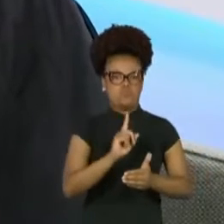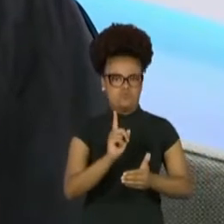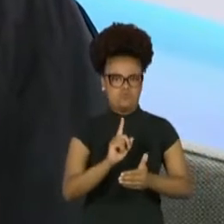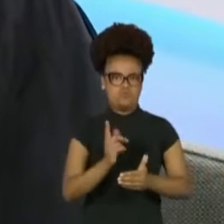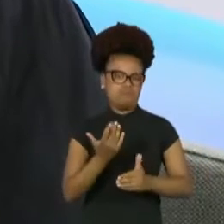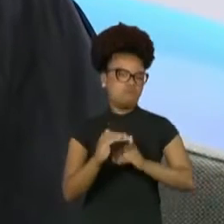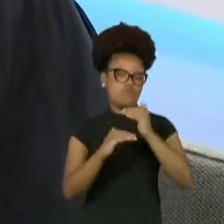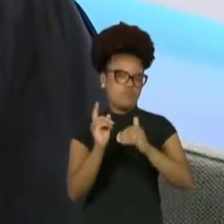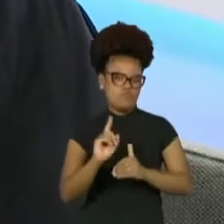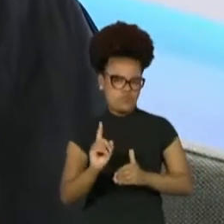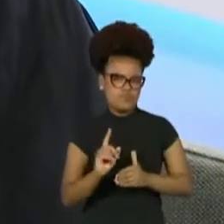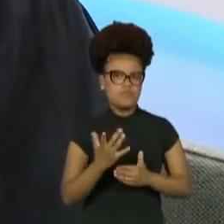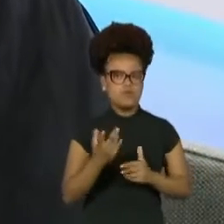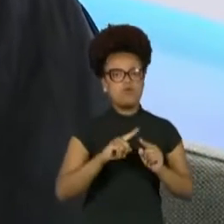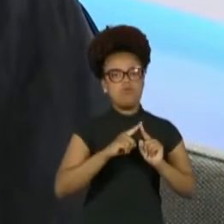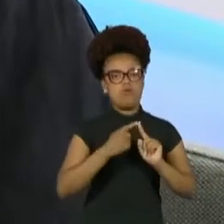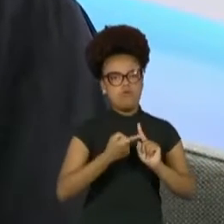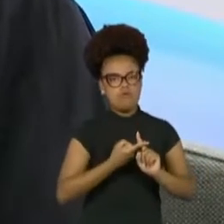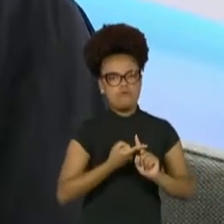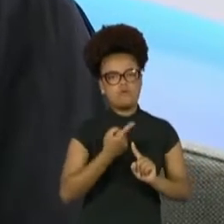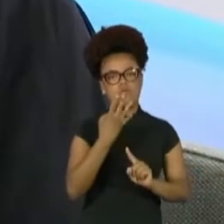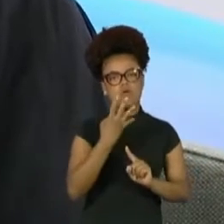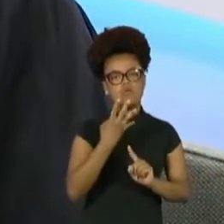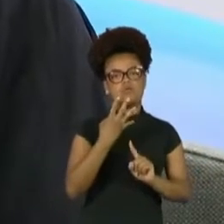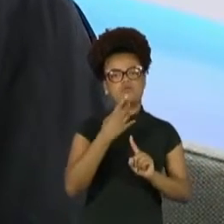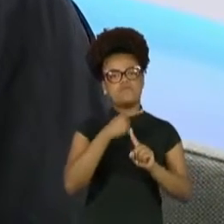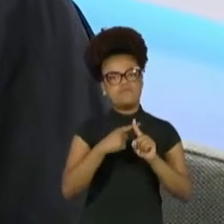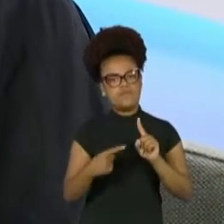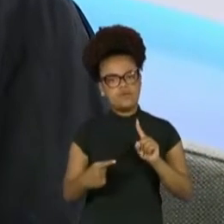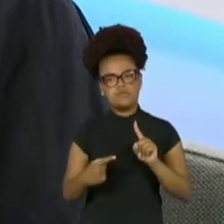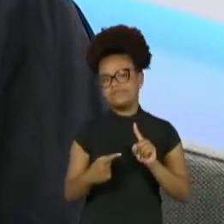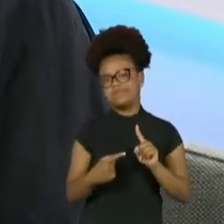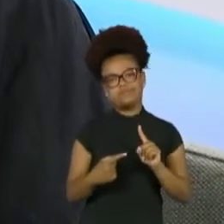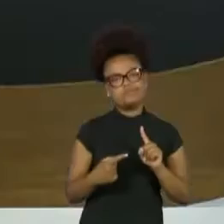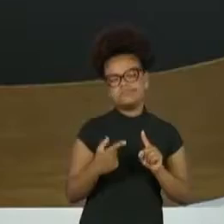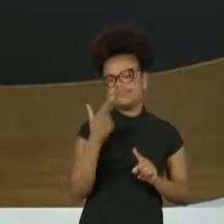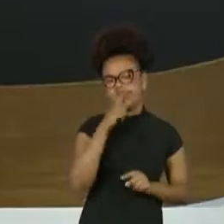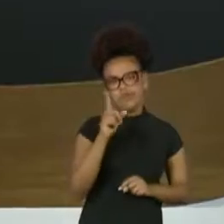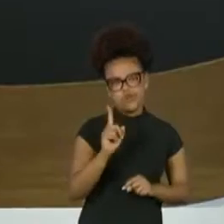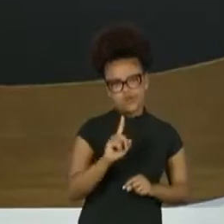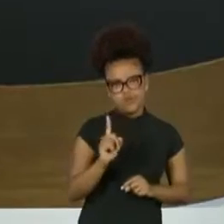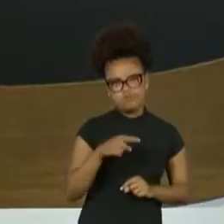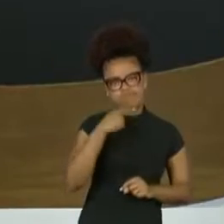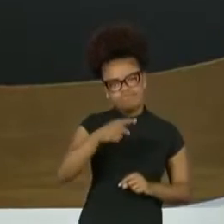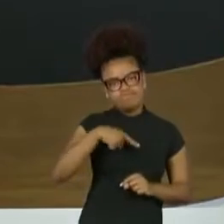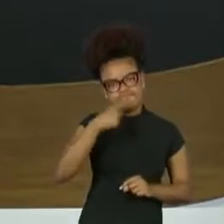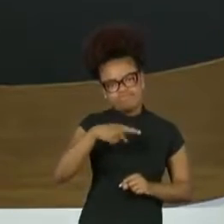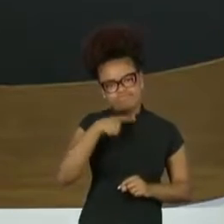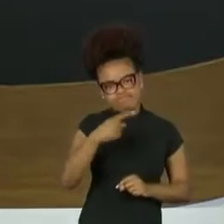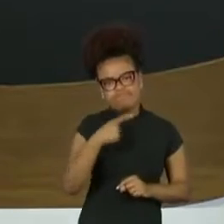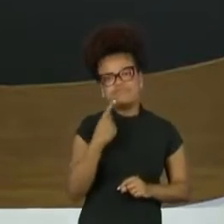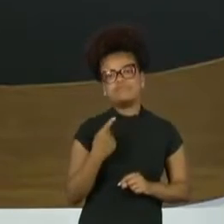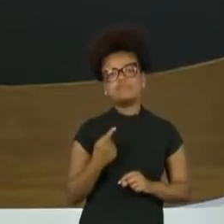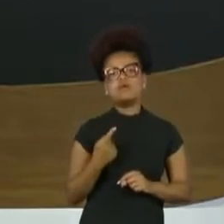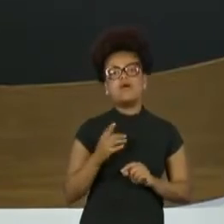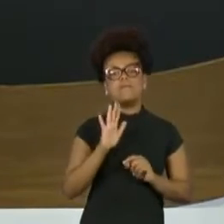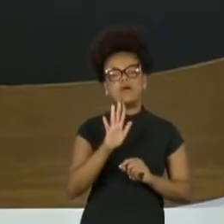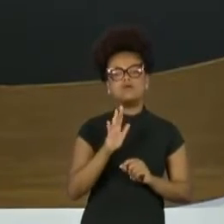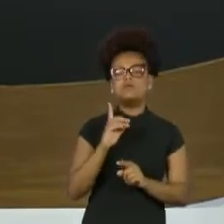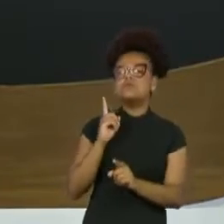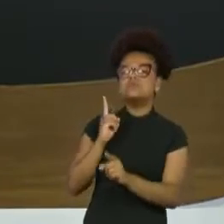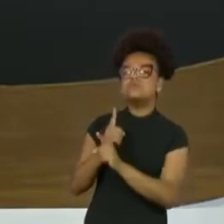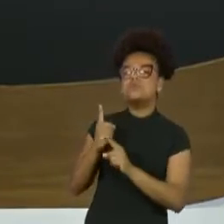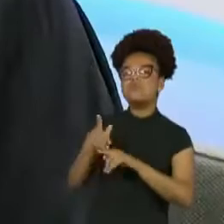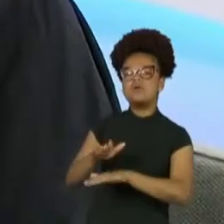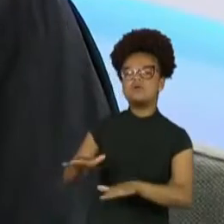Engravidei três vezes na vida, nunca segurava. E aí se encontrou com essas crianças. E tem netos